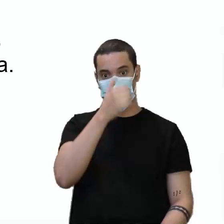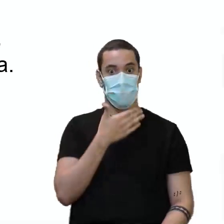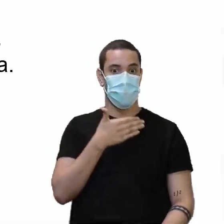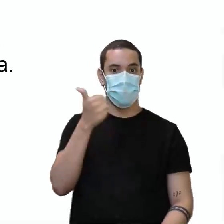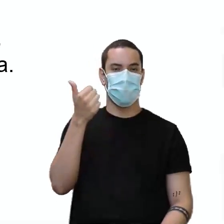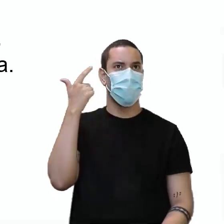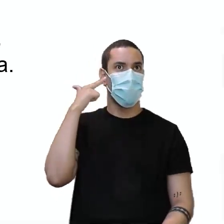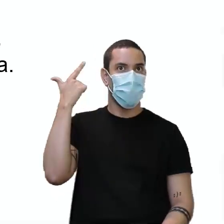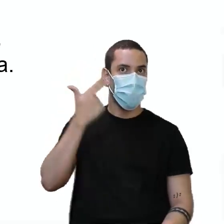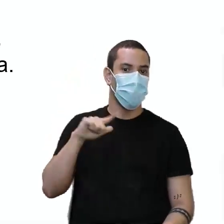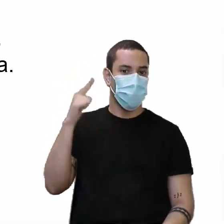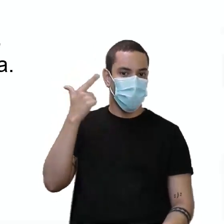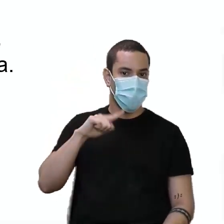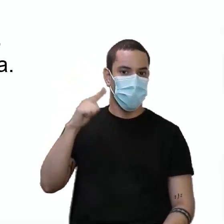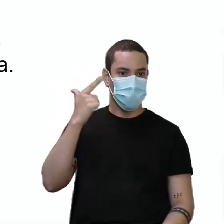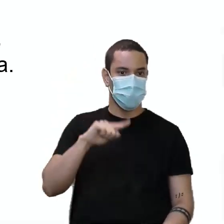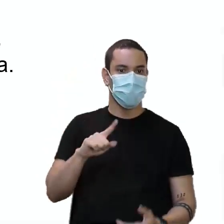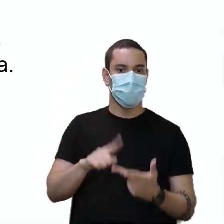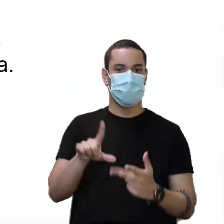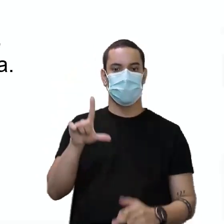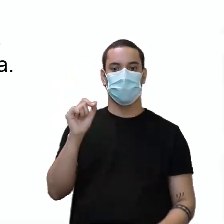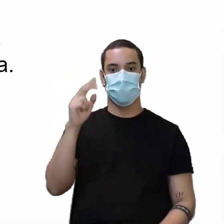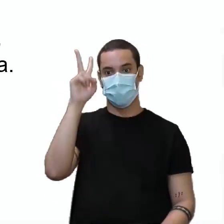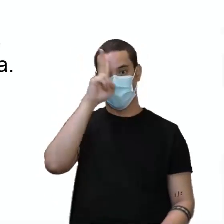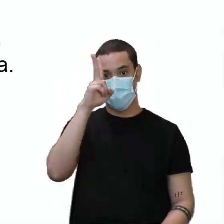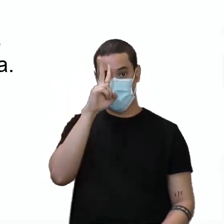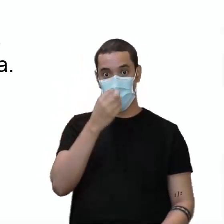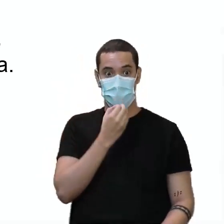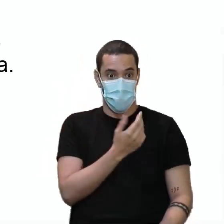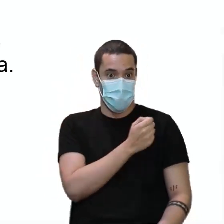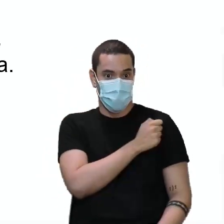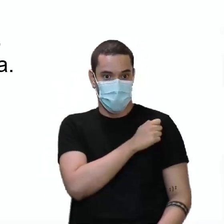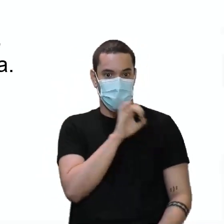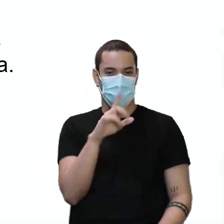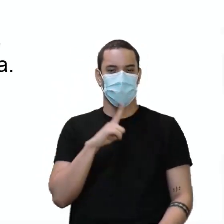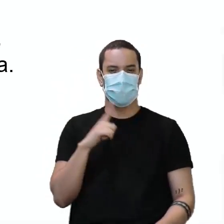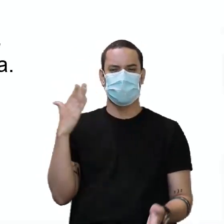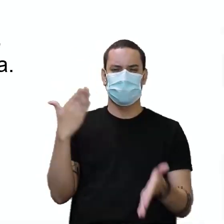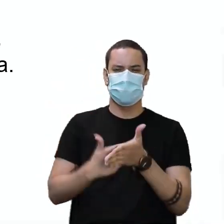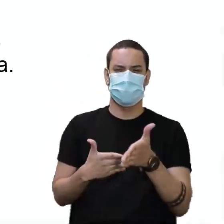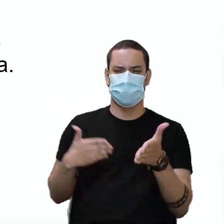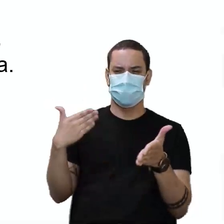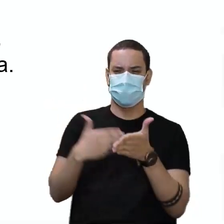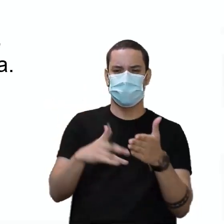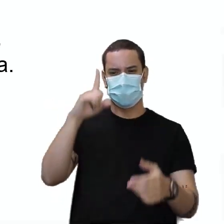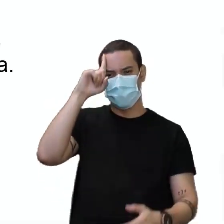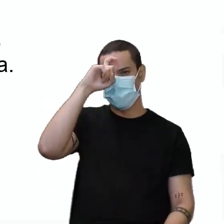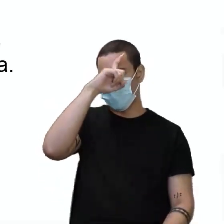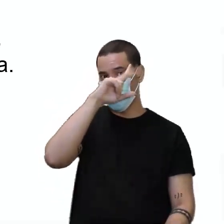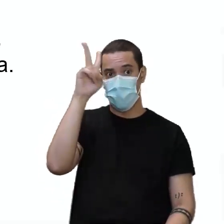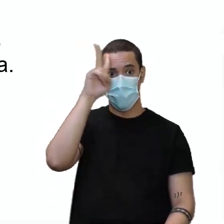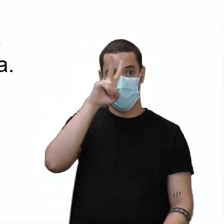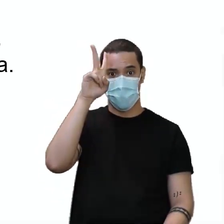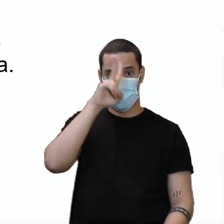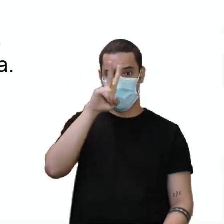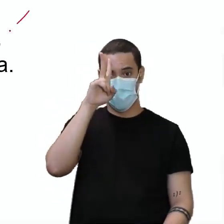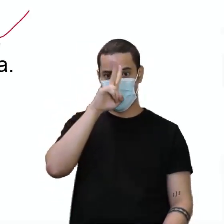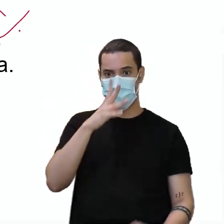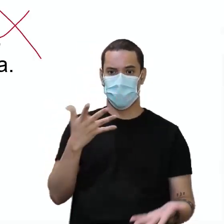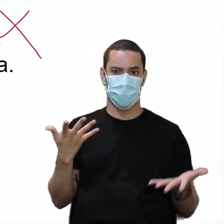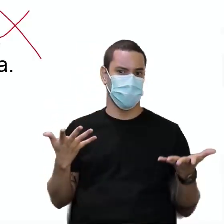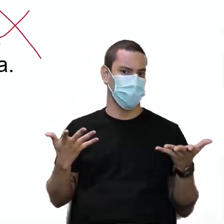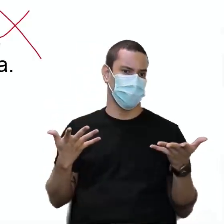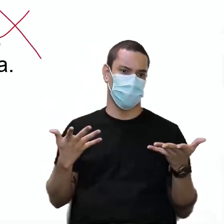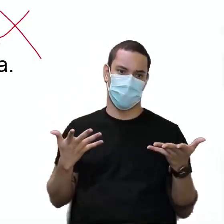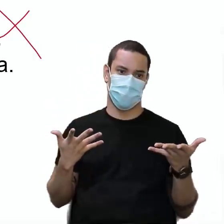da repetição? Esperava ser lembrado como um bom aluno? Ou tinha dificuldade para lembrar o que aprendia? Tirei